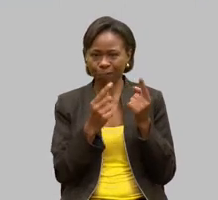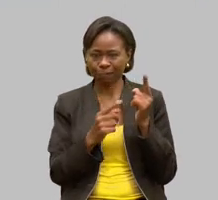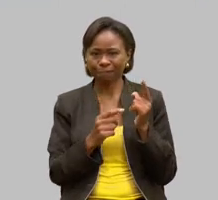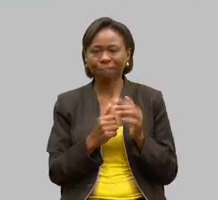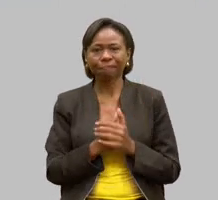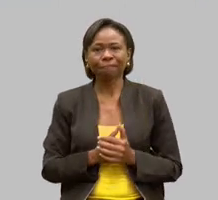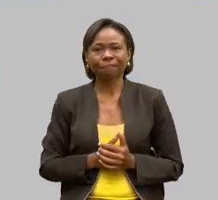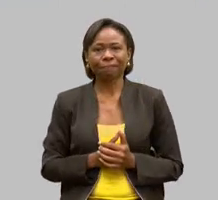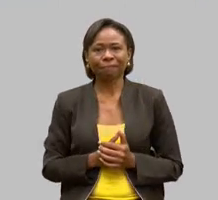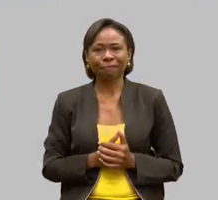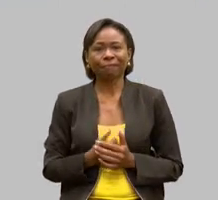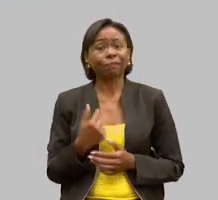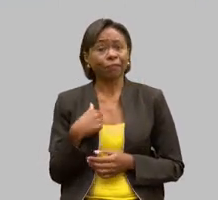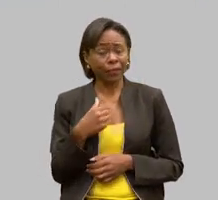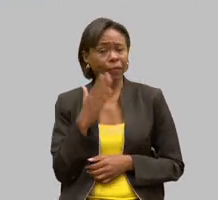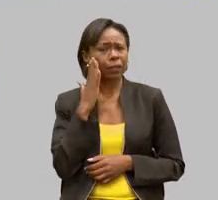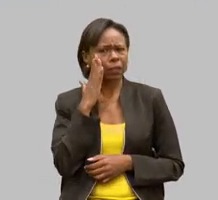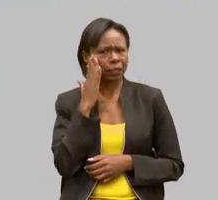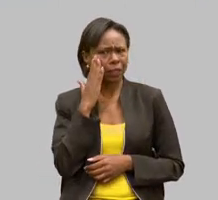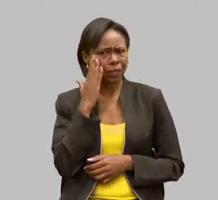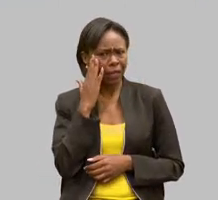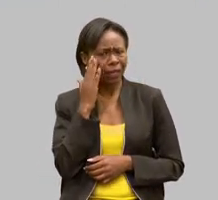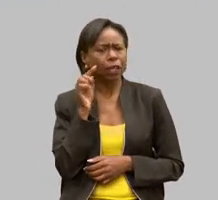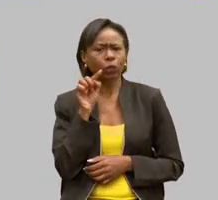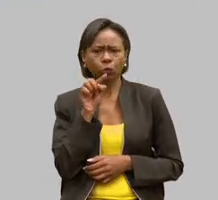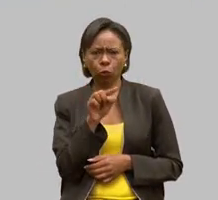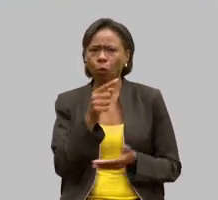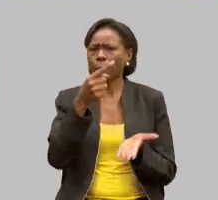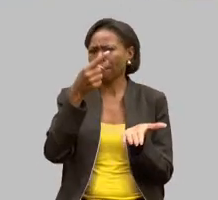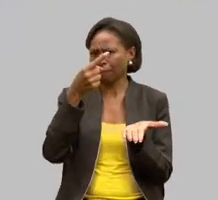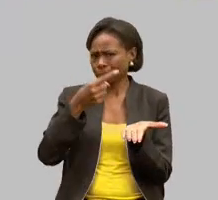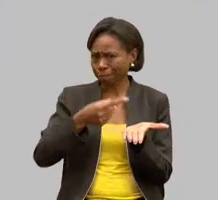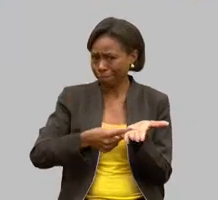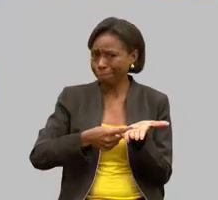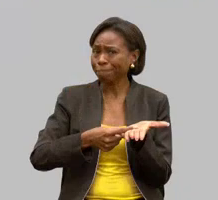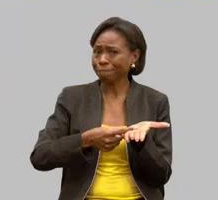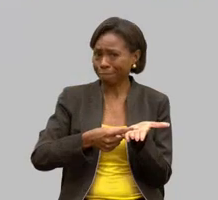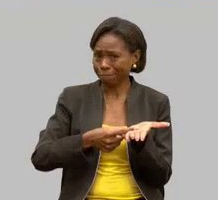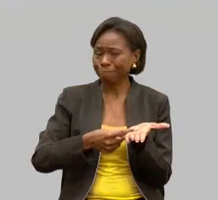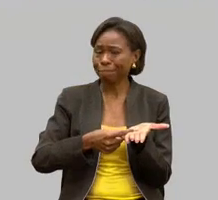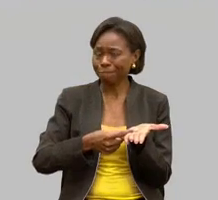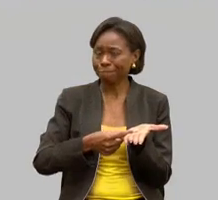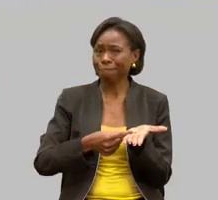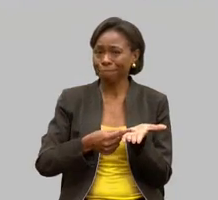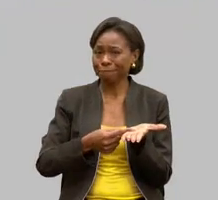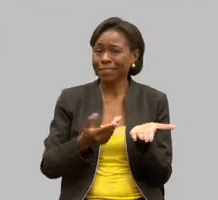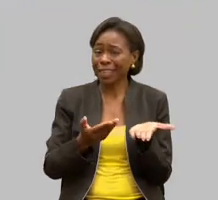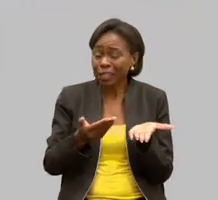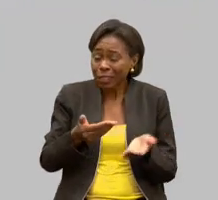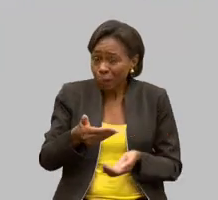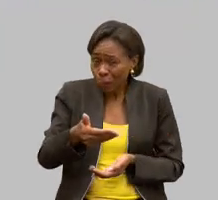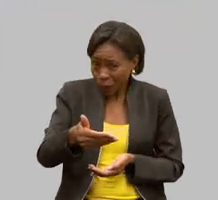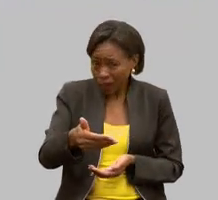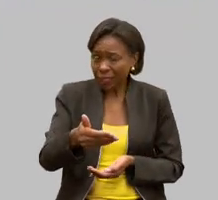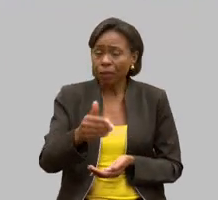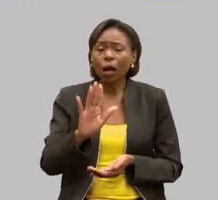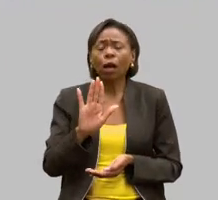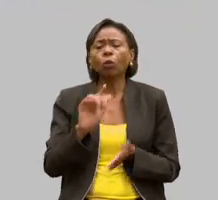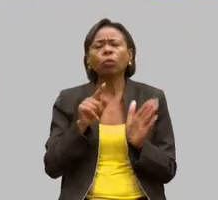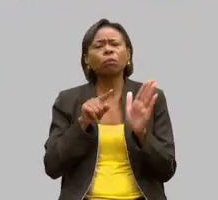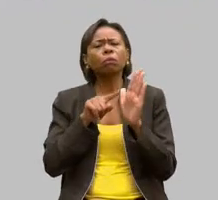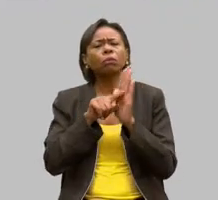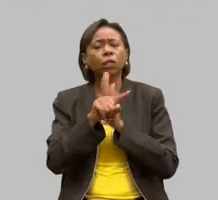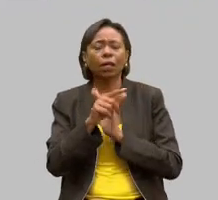eu sei que vossa excelência tem um compromisso inadiável daqui a pouco tempo. Eu pergunto com toda